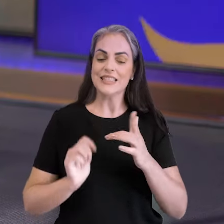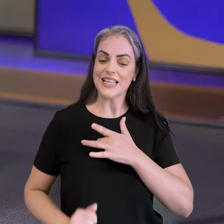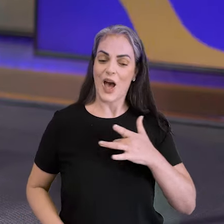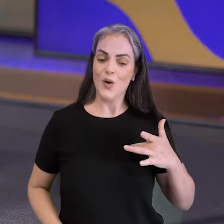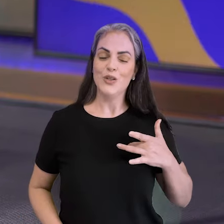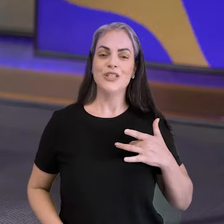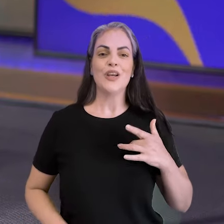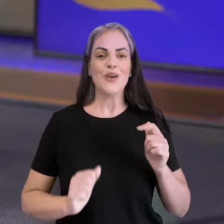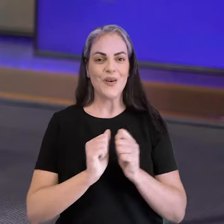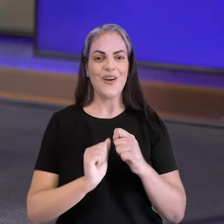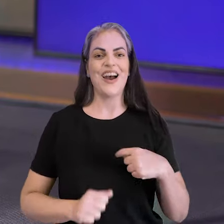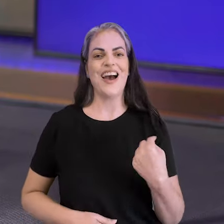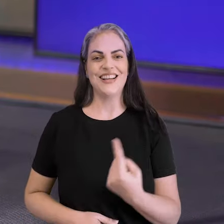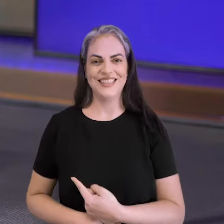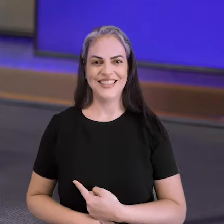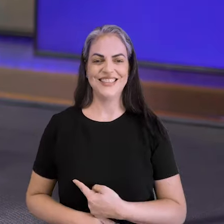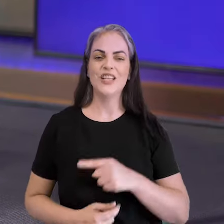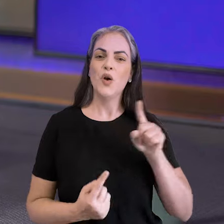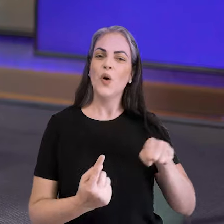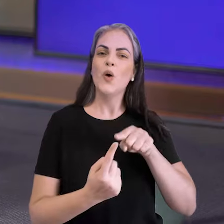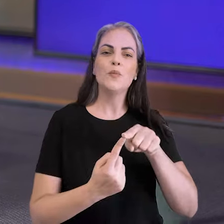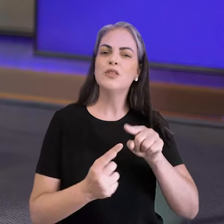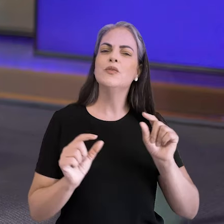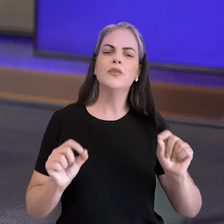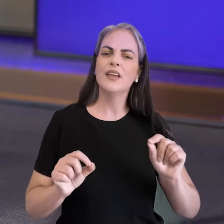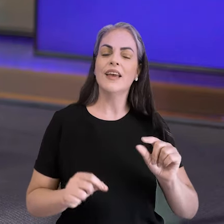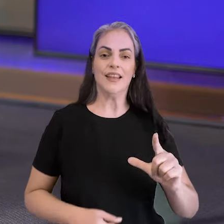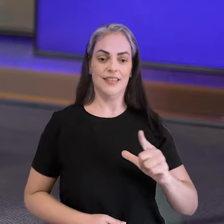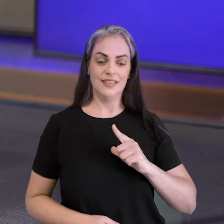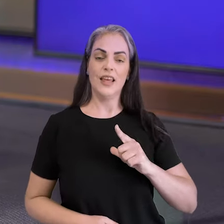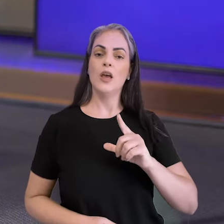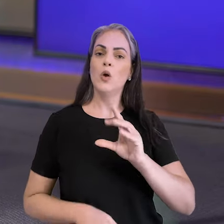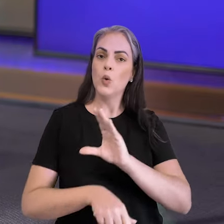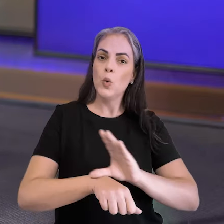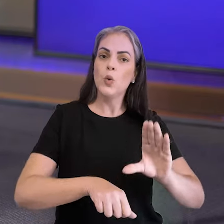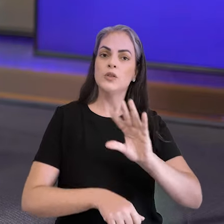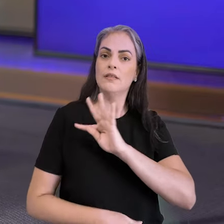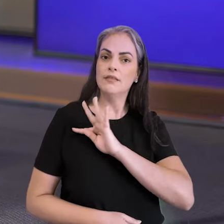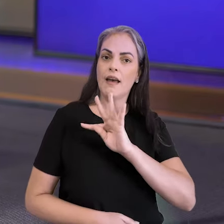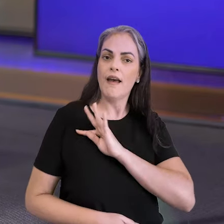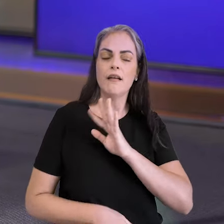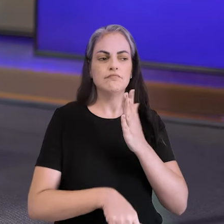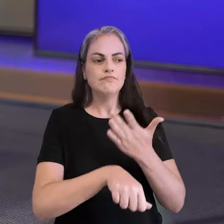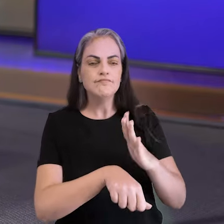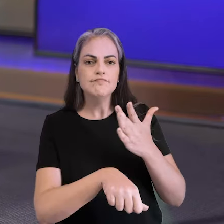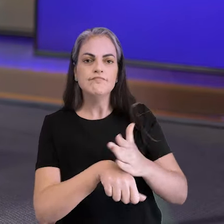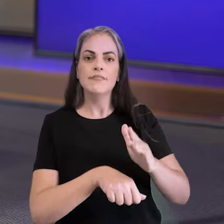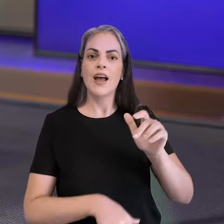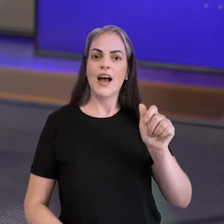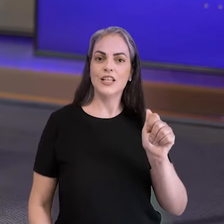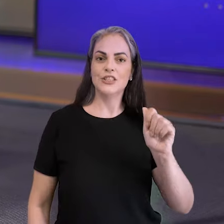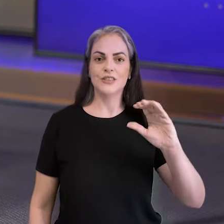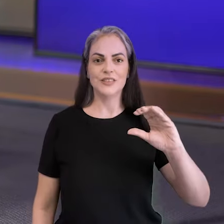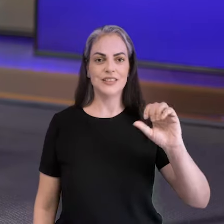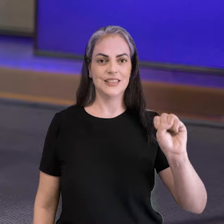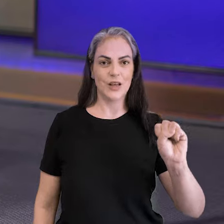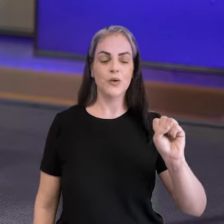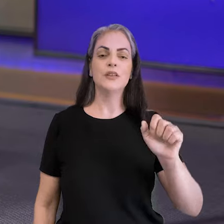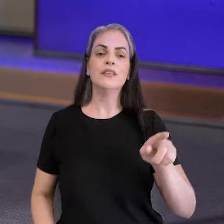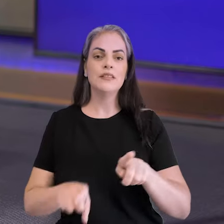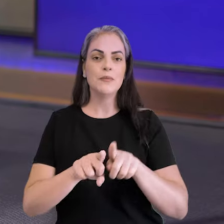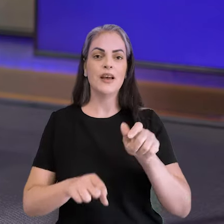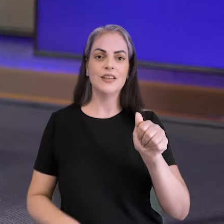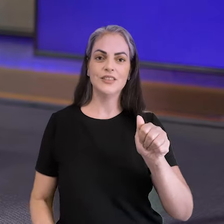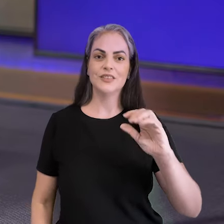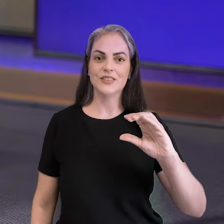Gente, cujo objetivo é oferecer cursos técnicos que preparem agentes comunitários de saúde e agentes de combate